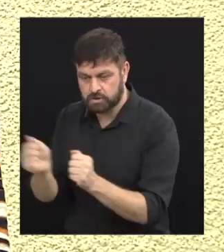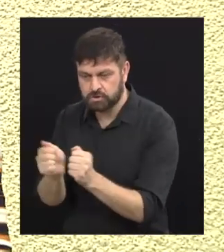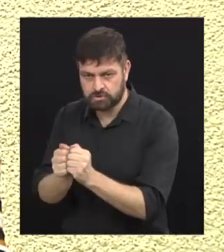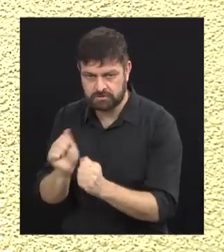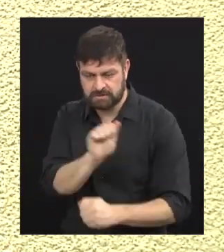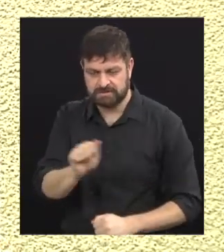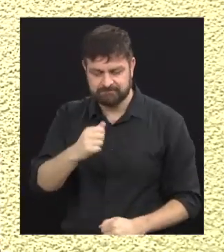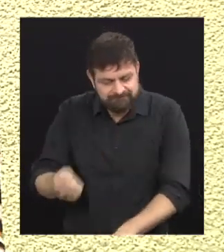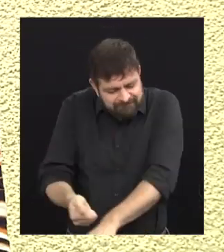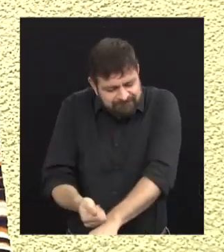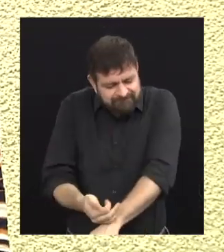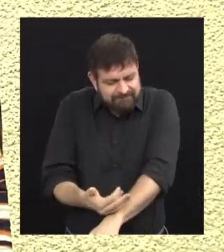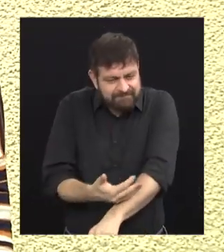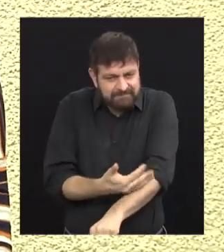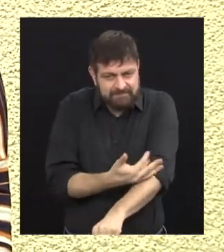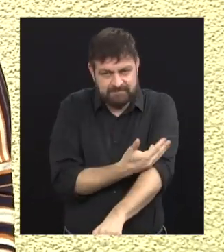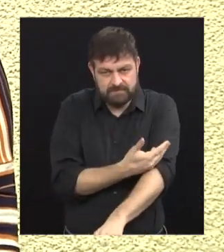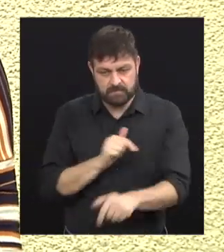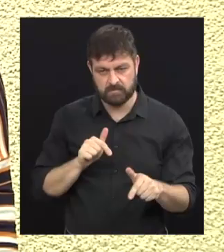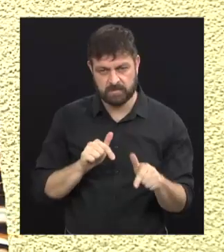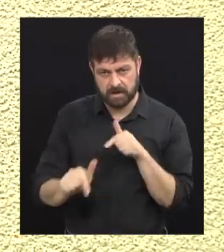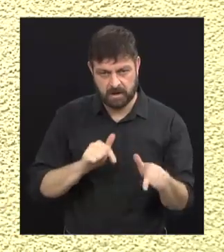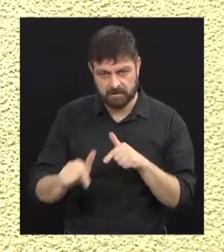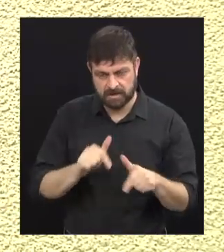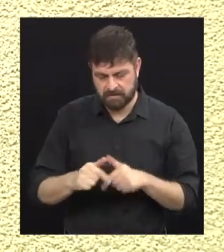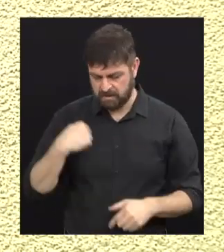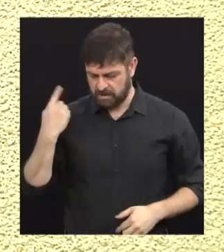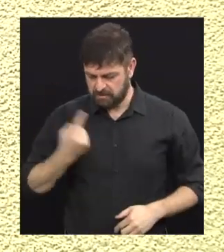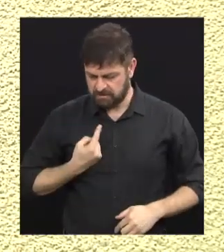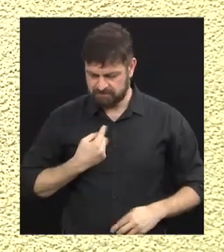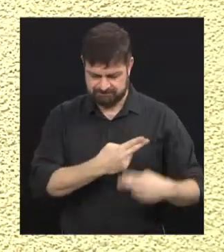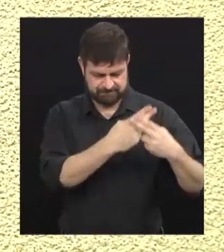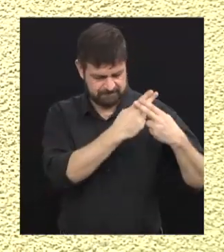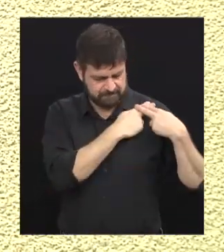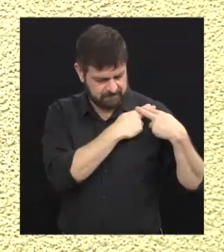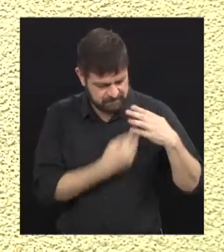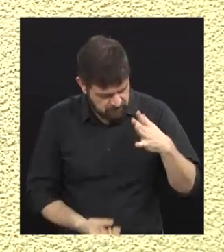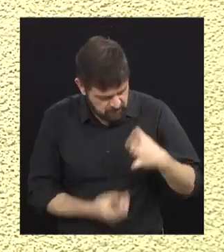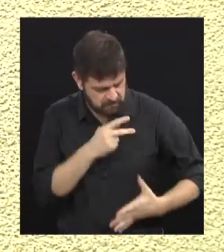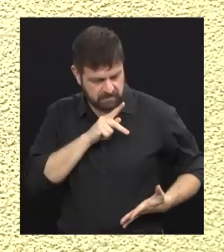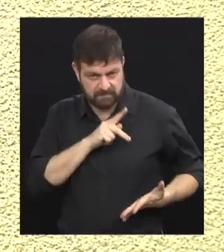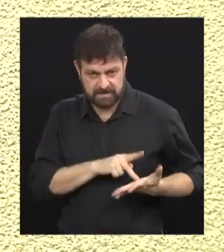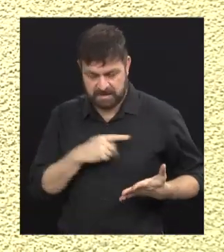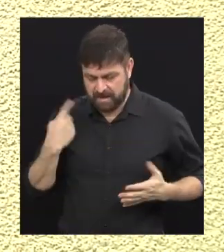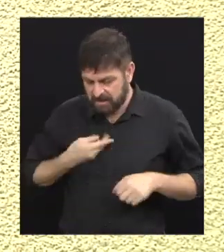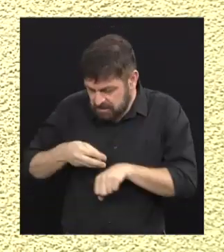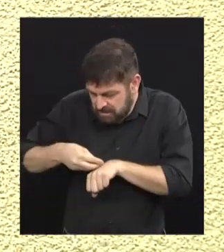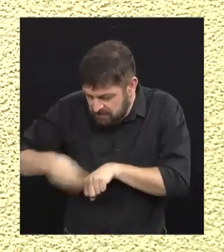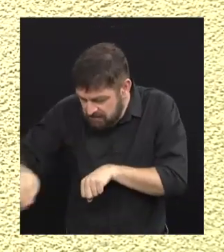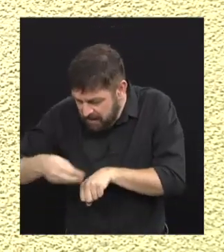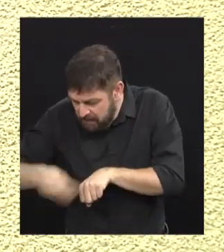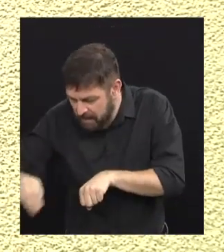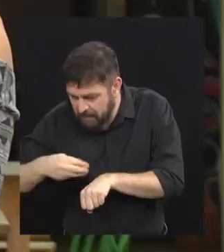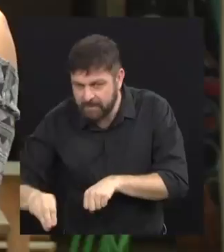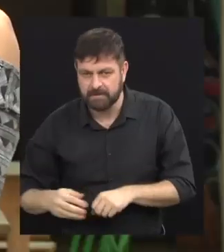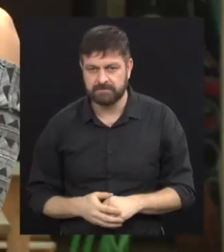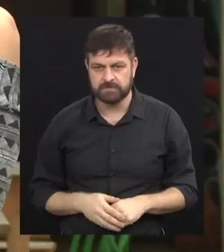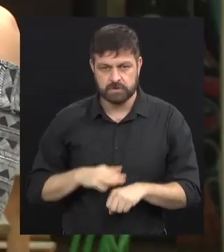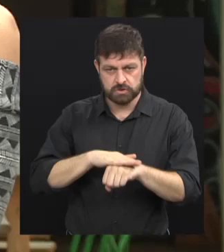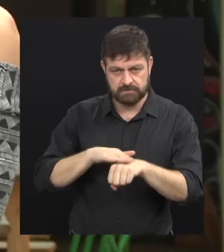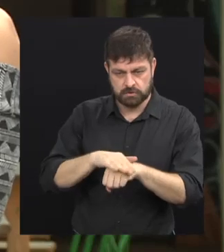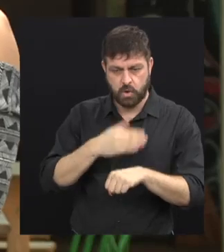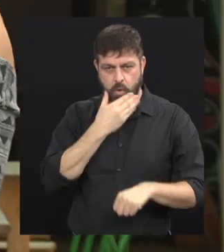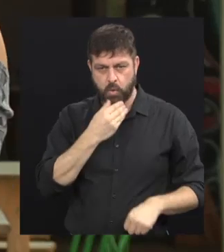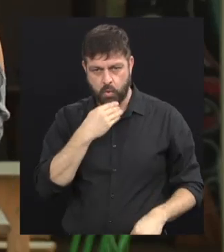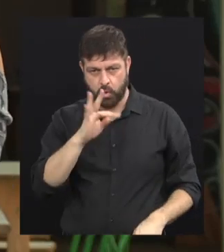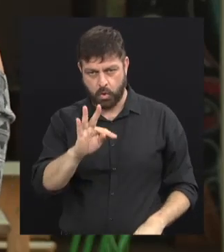emocionante. Isso é um trabalho do dever cumprido, que é o que nós estamos querendo passar para as crianças. A gente falou com o Thomas no segundo